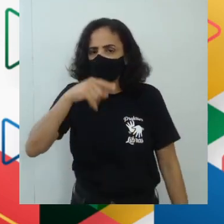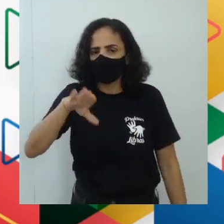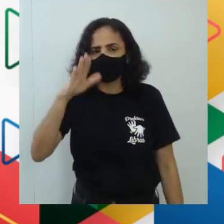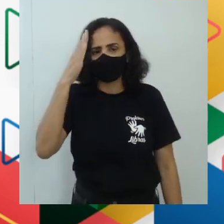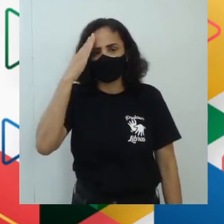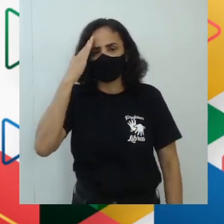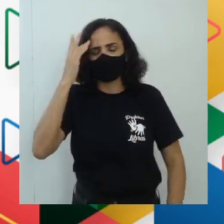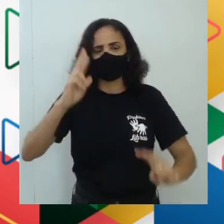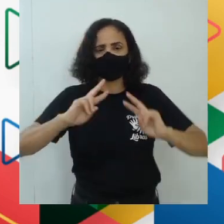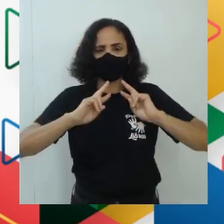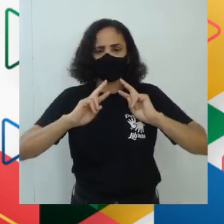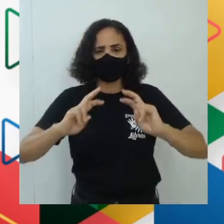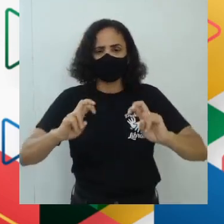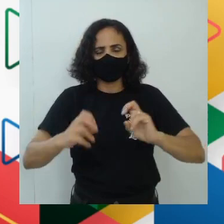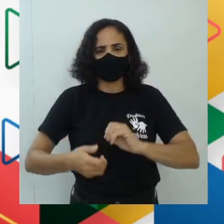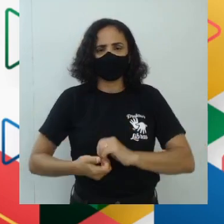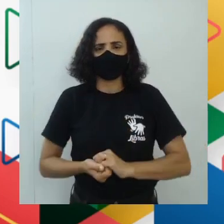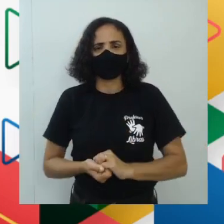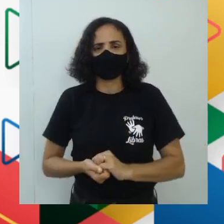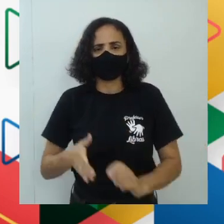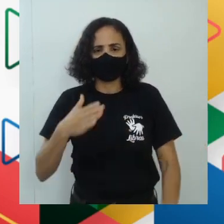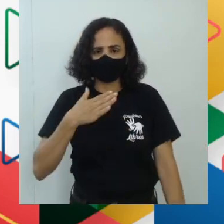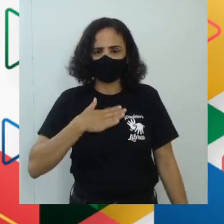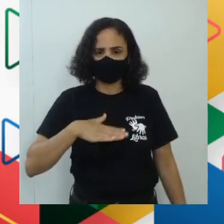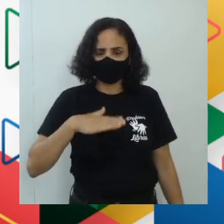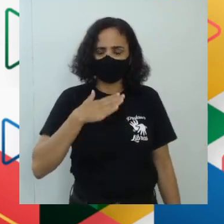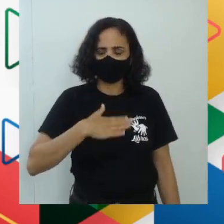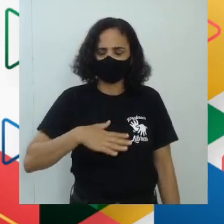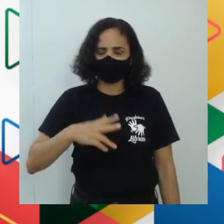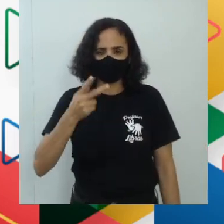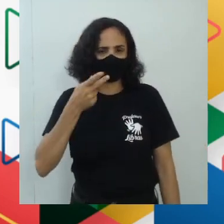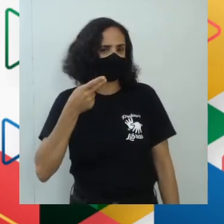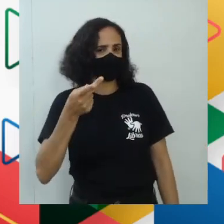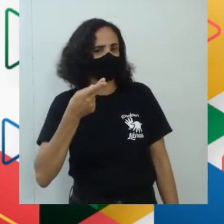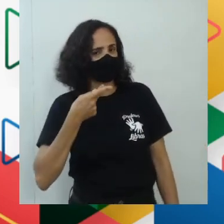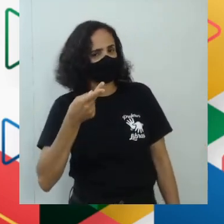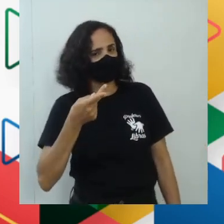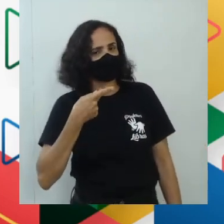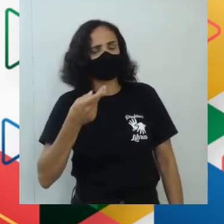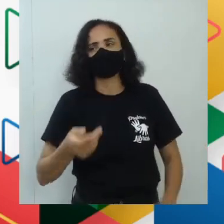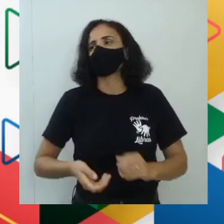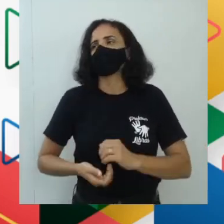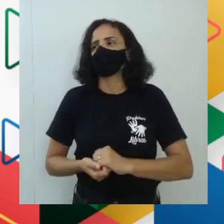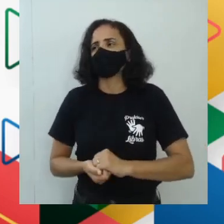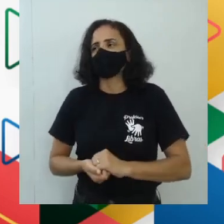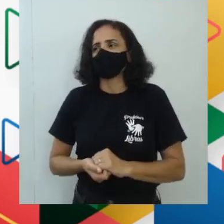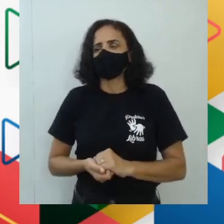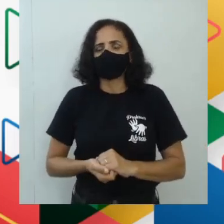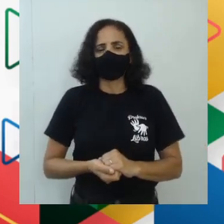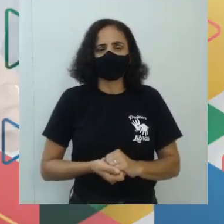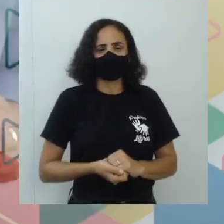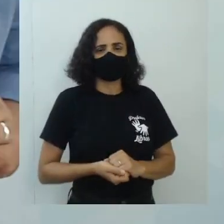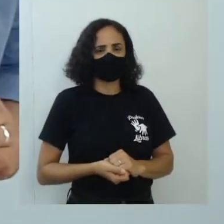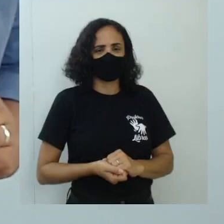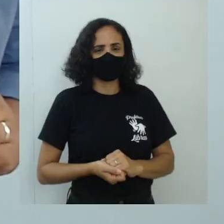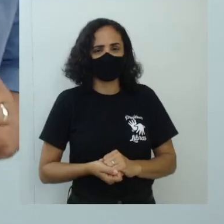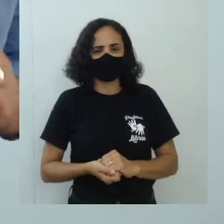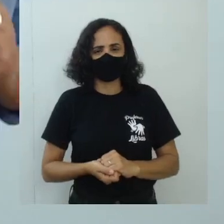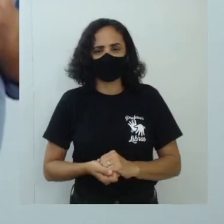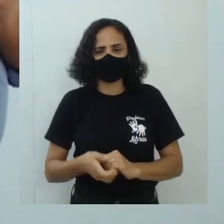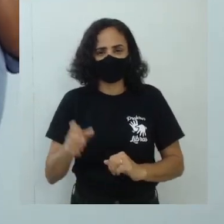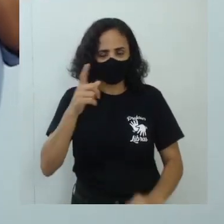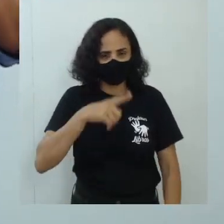me ouvirem tá certo? não conta a ninguém não o segredo nosso olha aí galera presta atenção